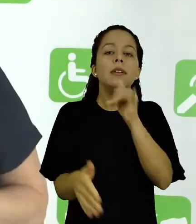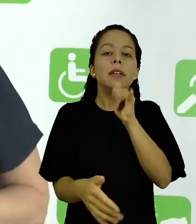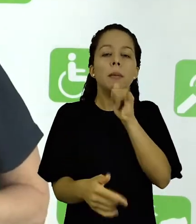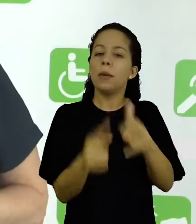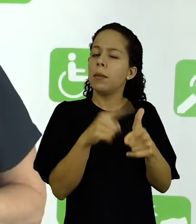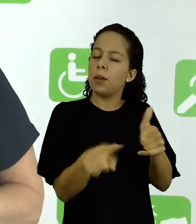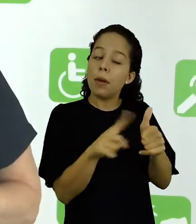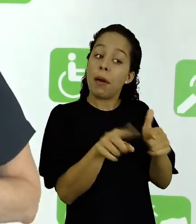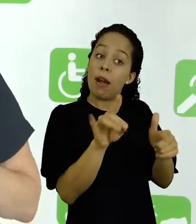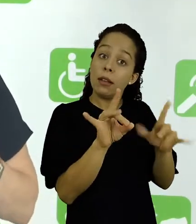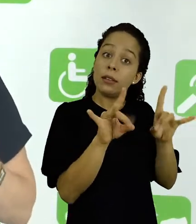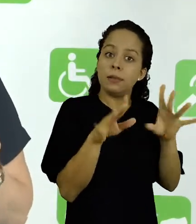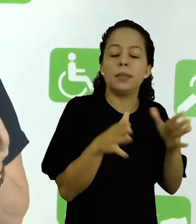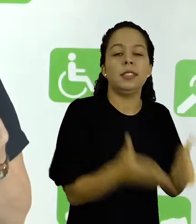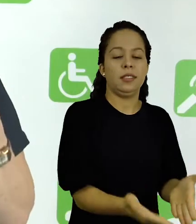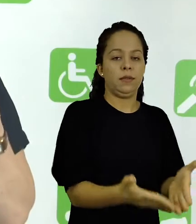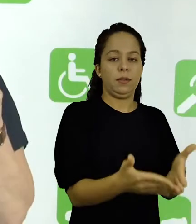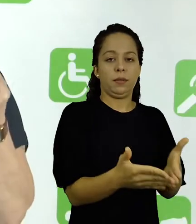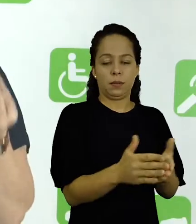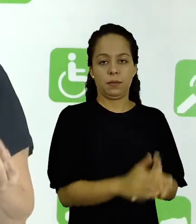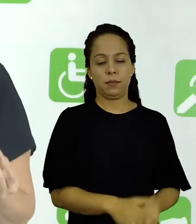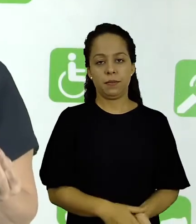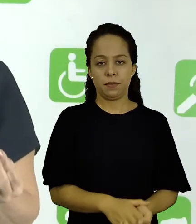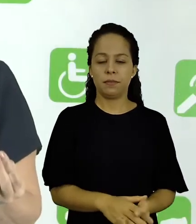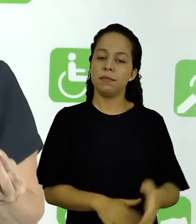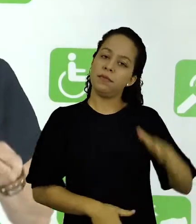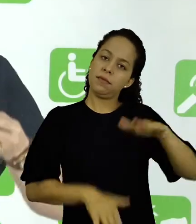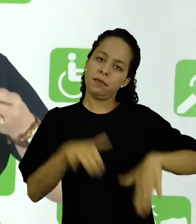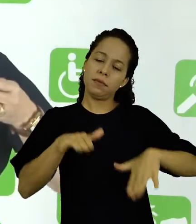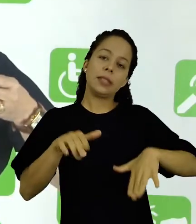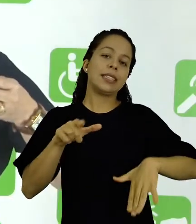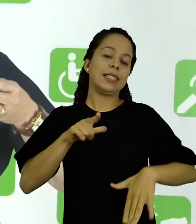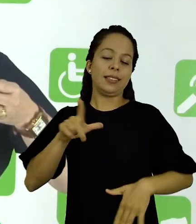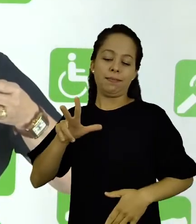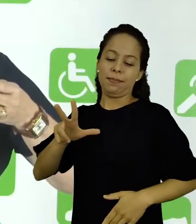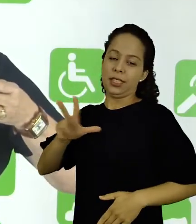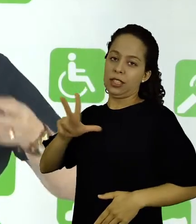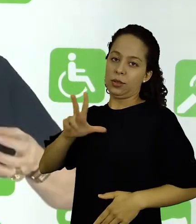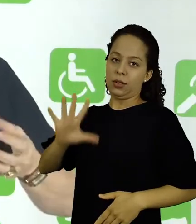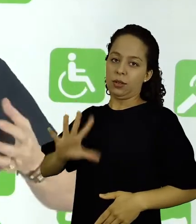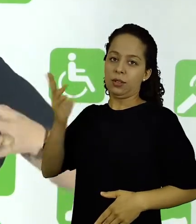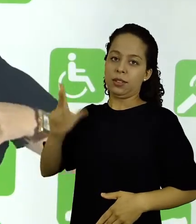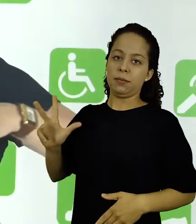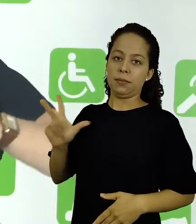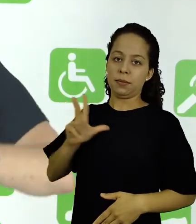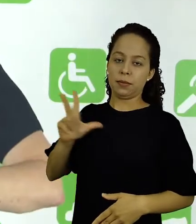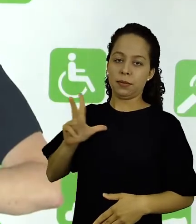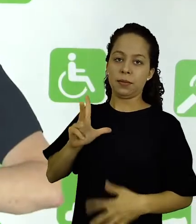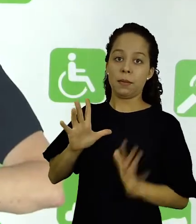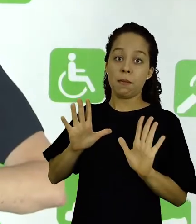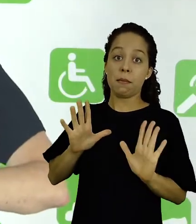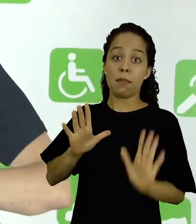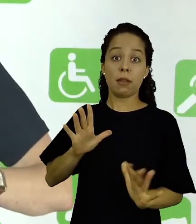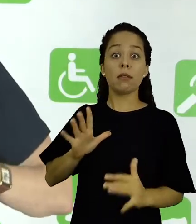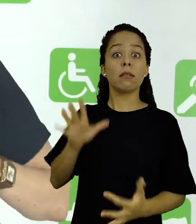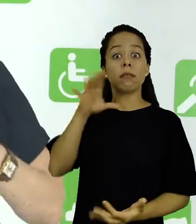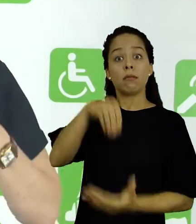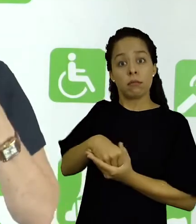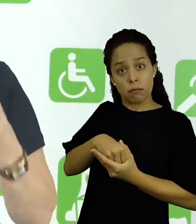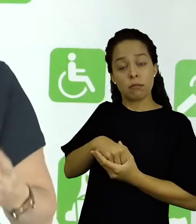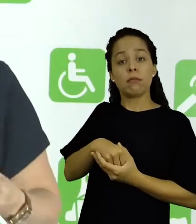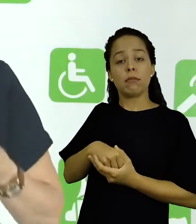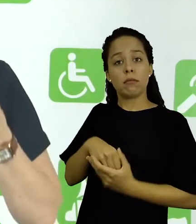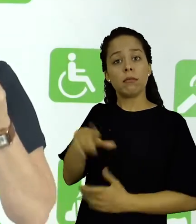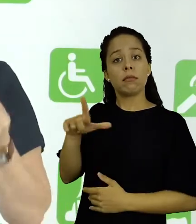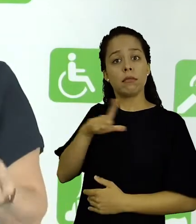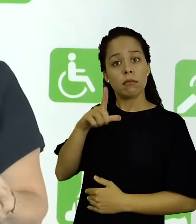dessas para problemas, às vezes específicos, às vezes particulares, mas